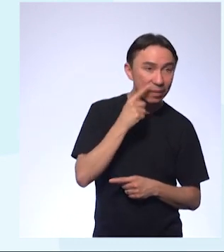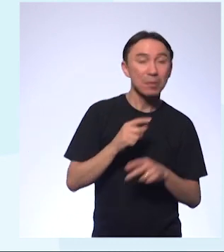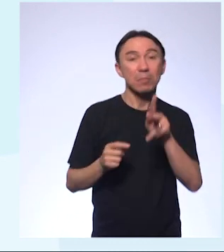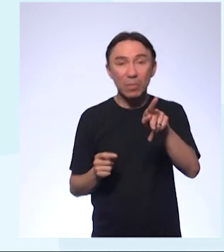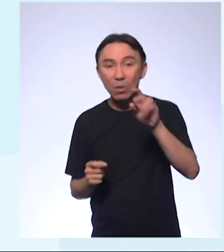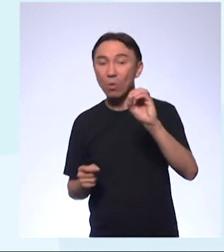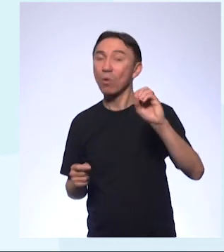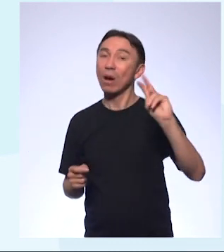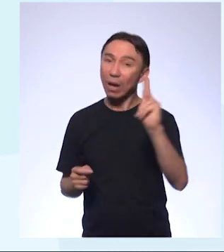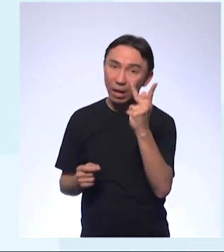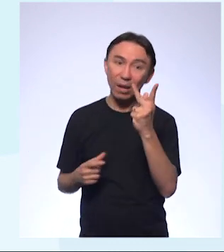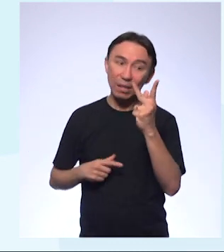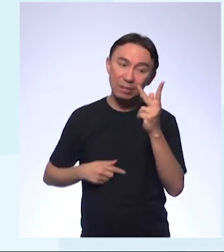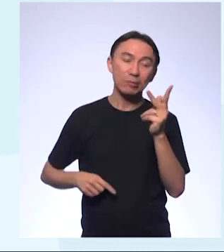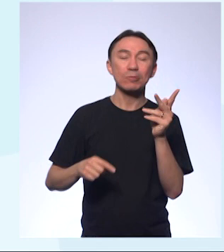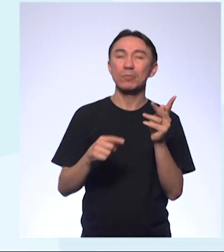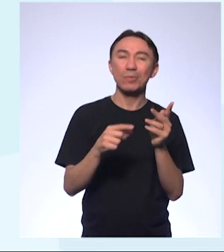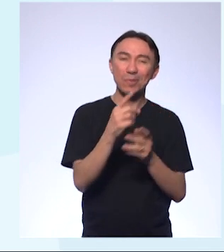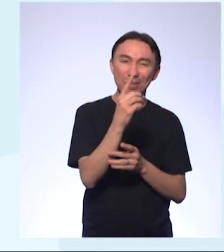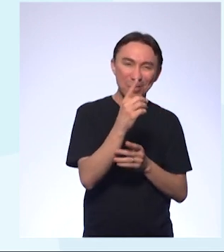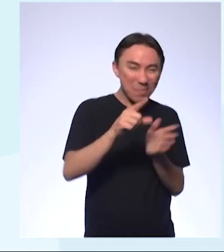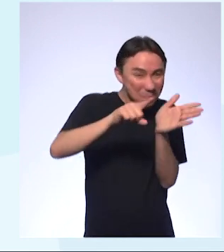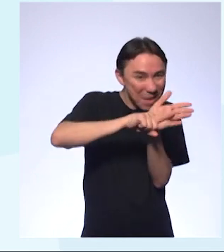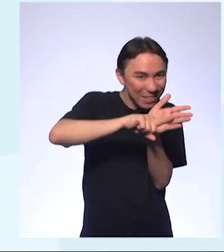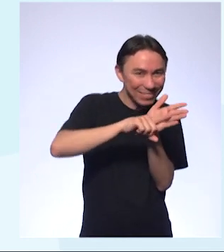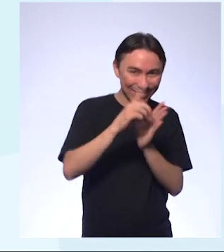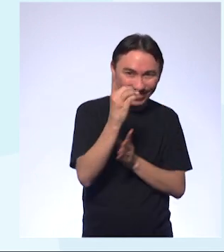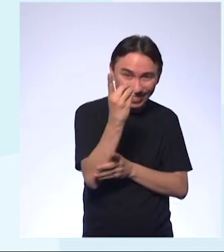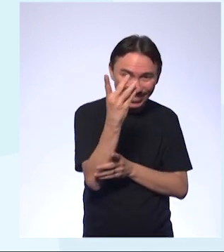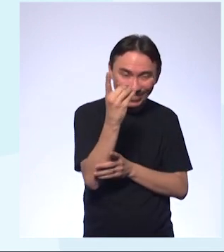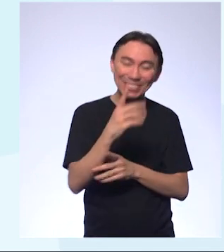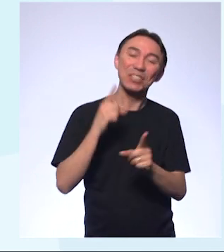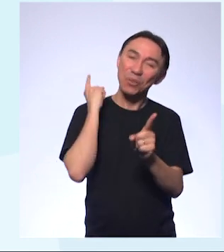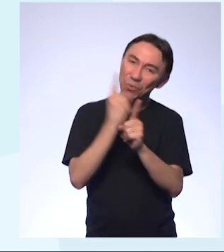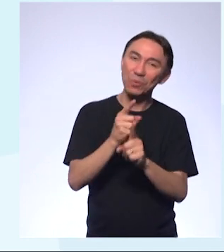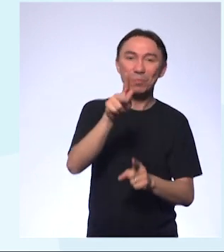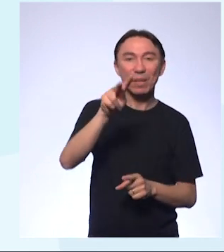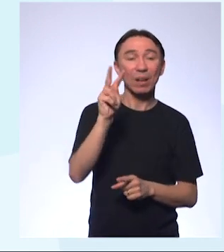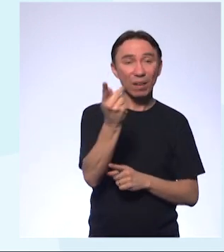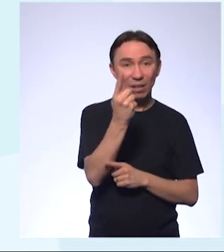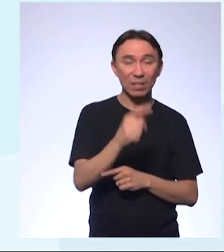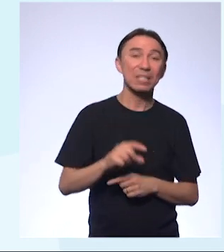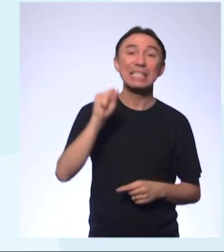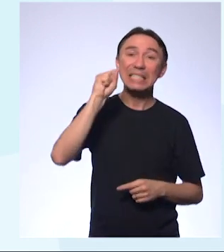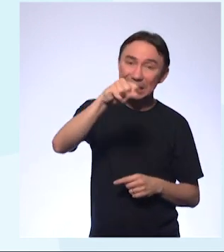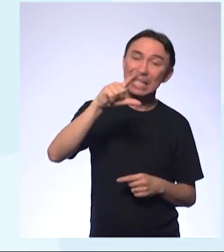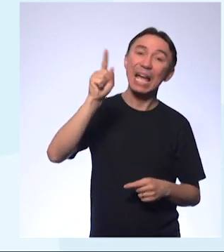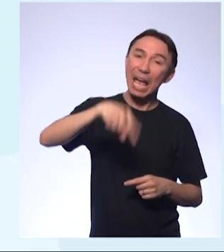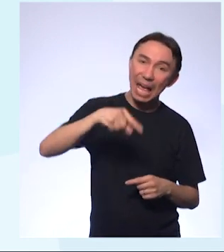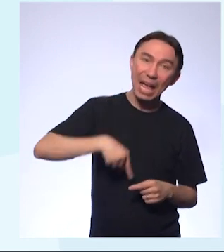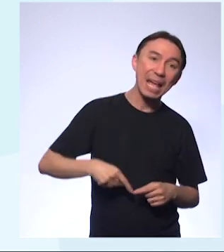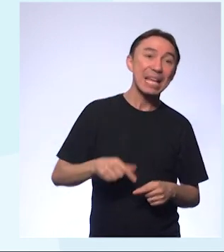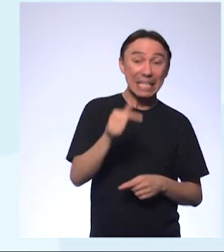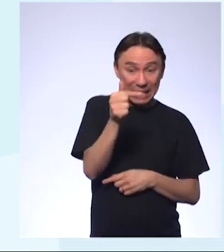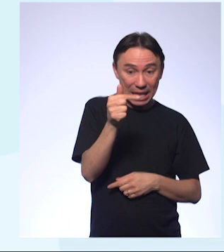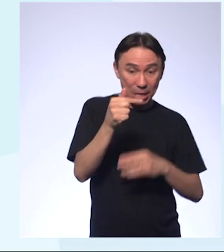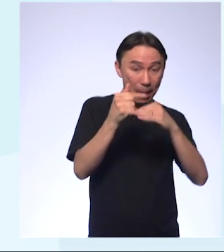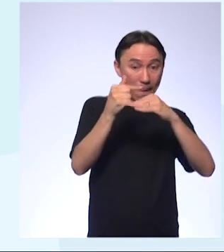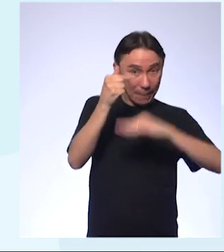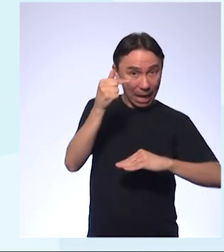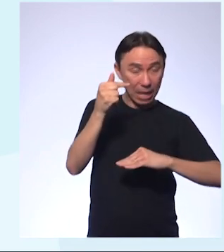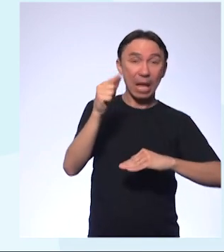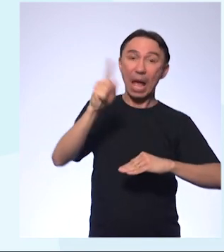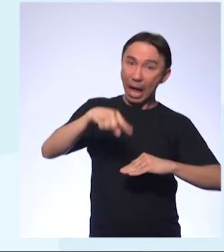14, encontro o pH. Se esse valor for abaixo de 7, são ácidos. Então, um